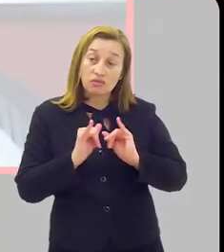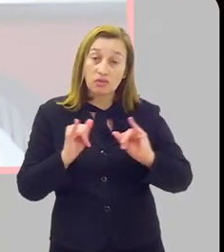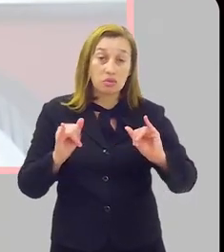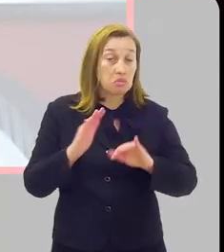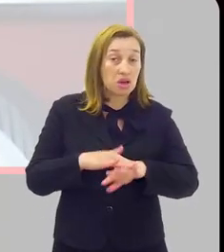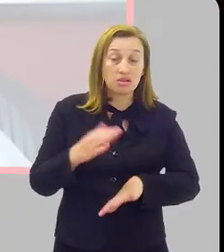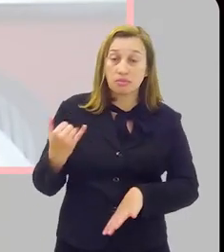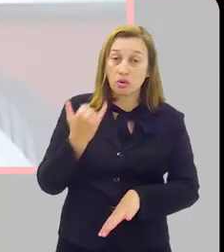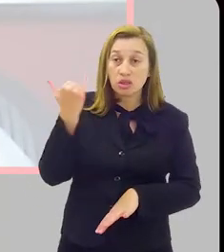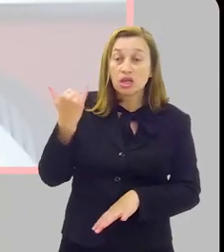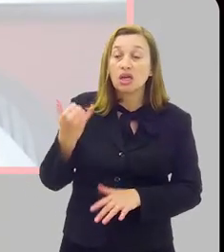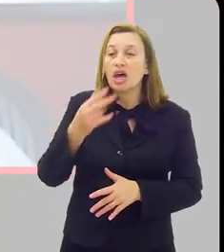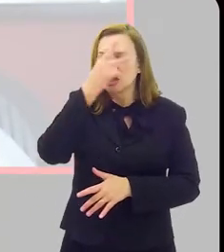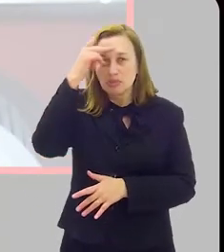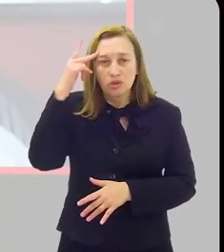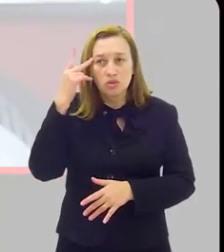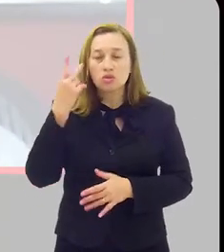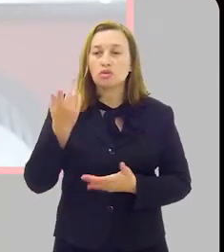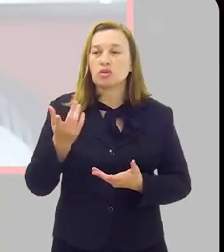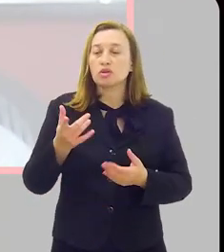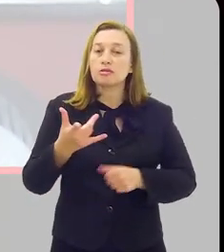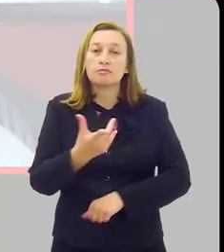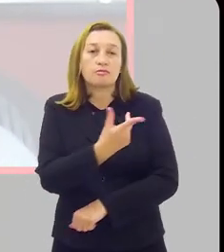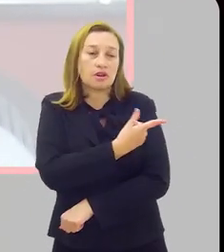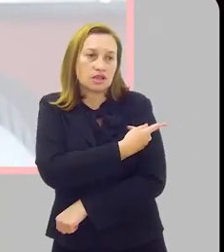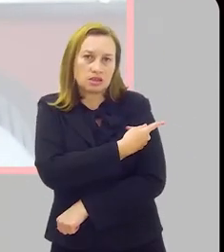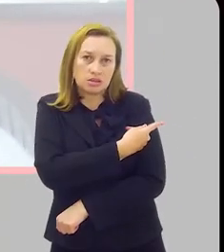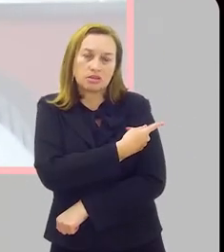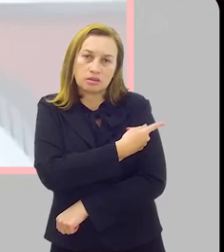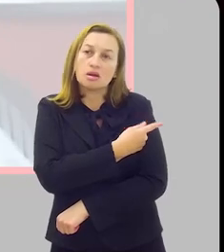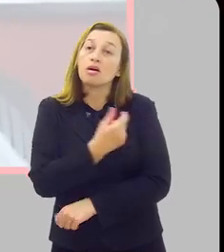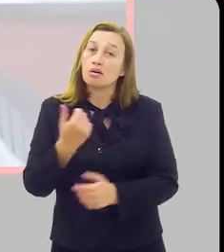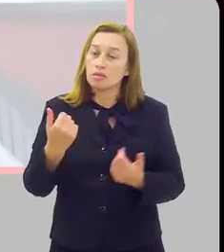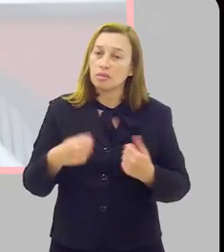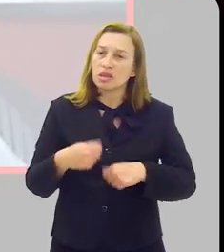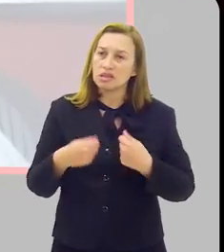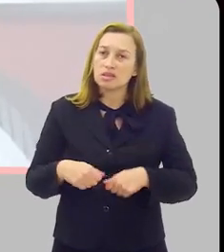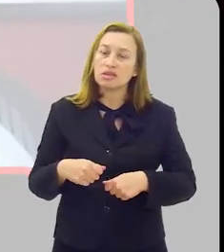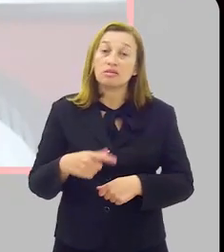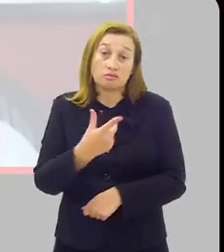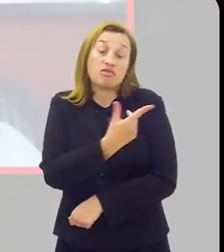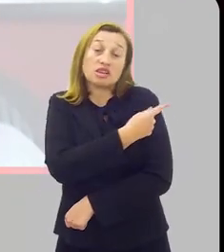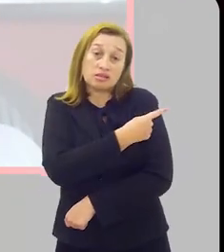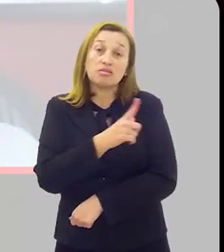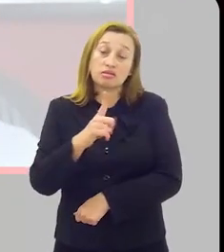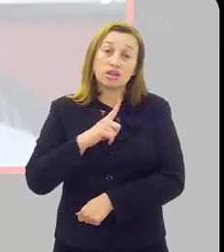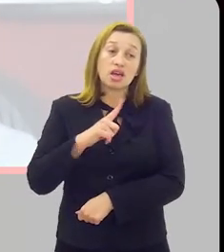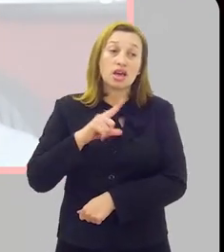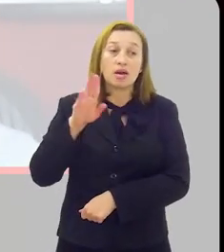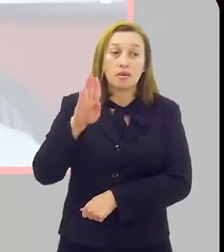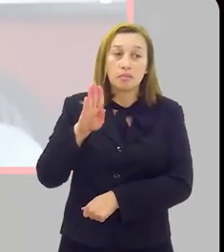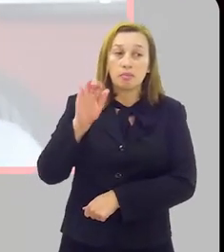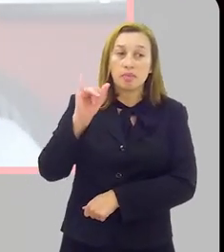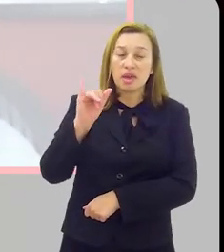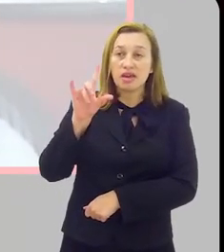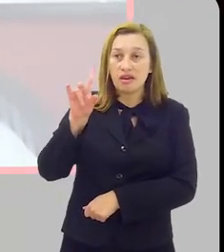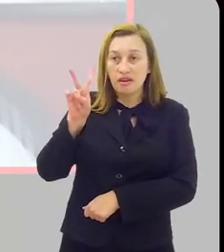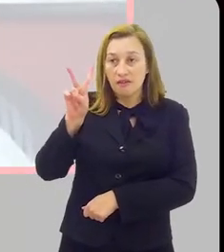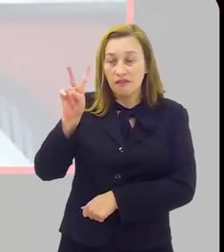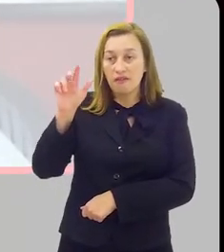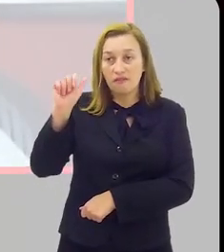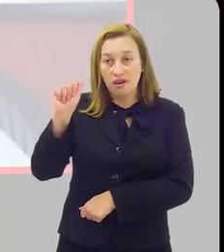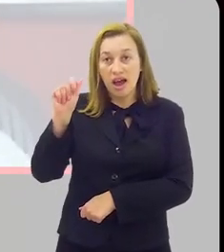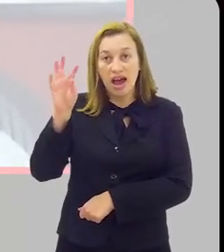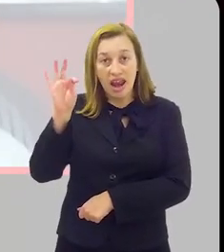mais relevante, é que as pessoas estejam vacinadas, que todos tenham recebido a dose da vacina bivalente. As